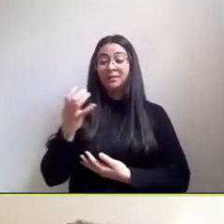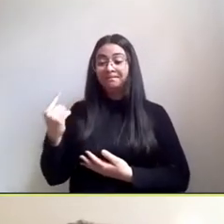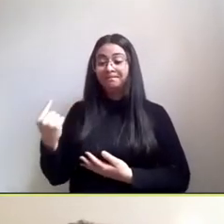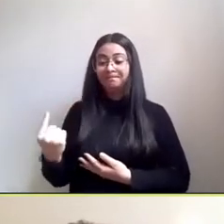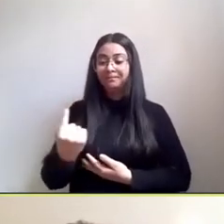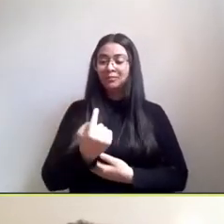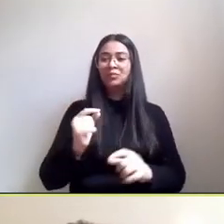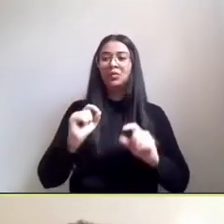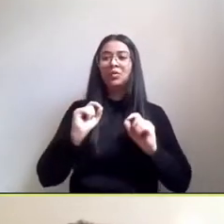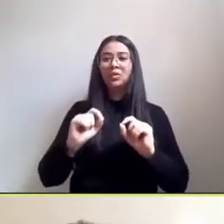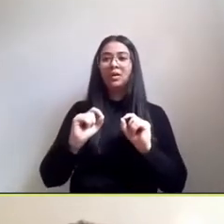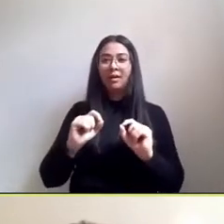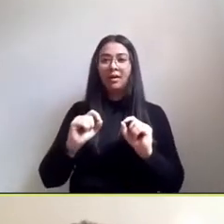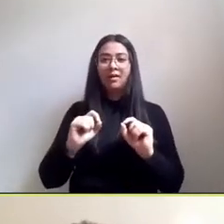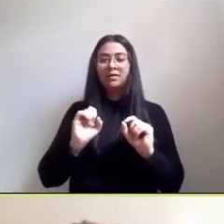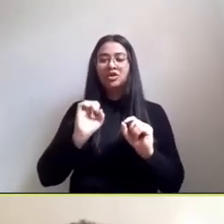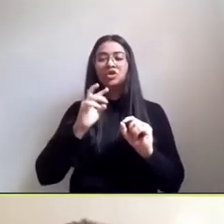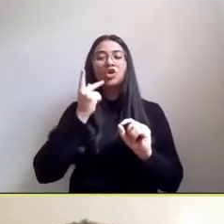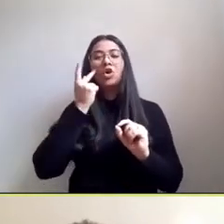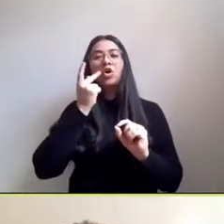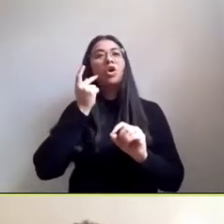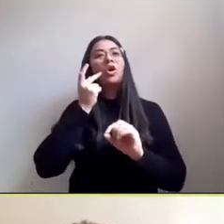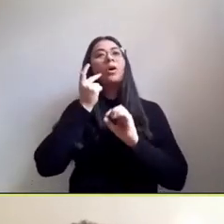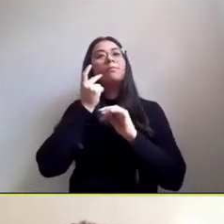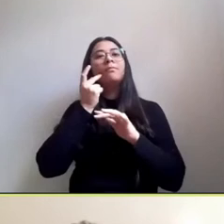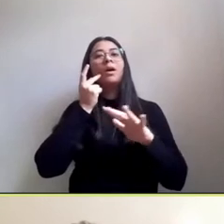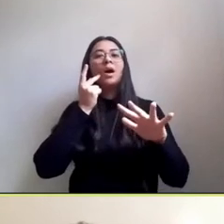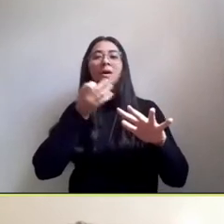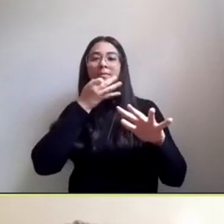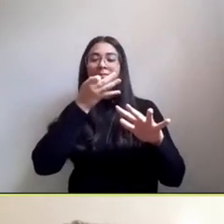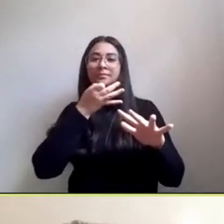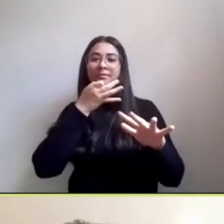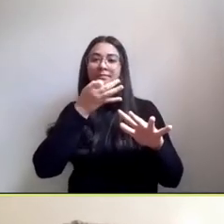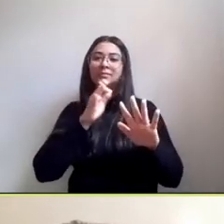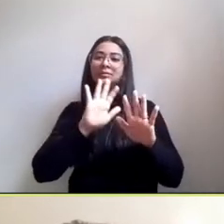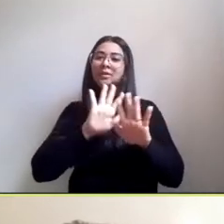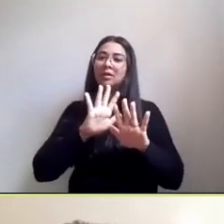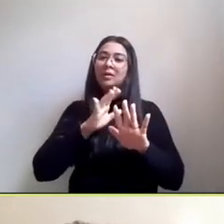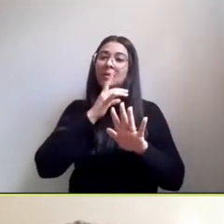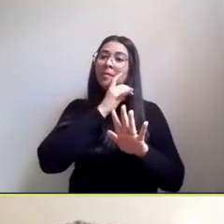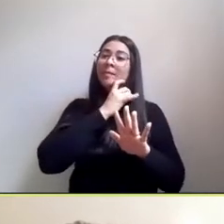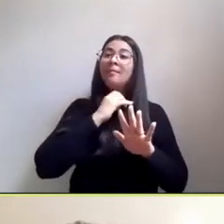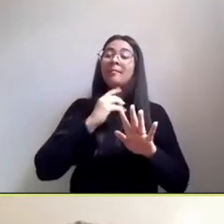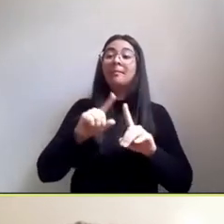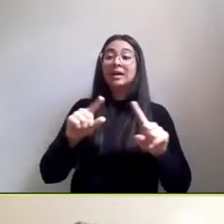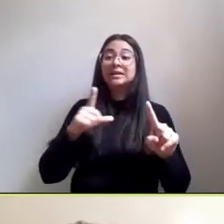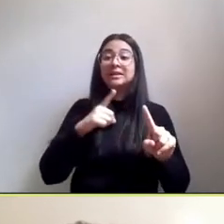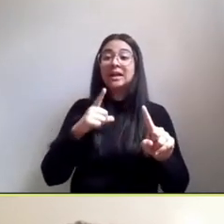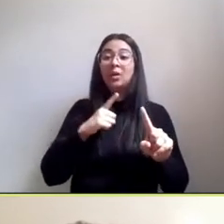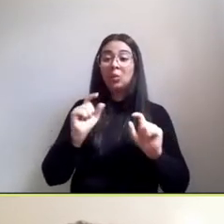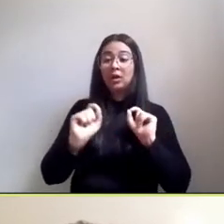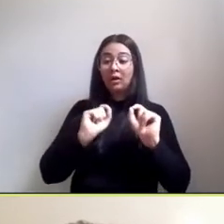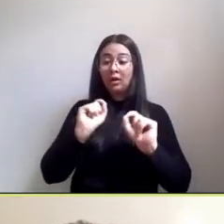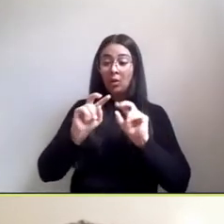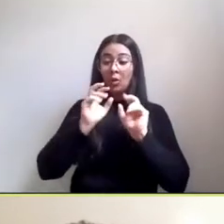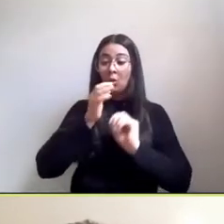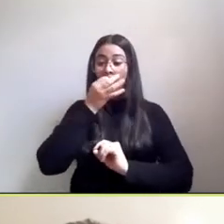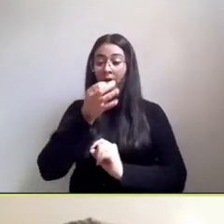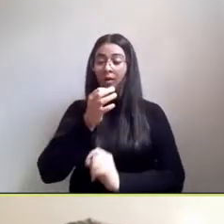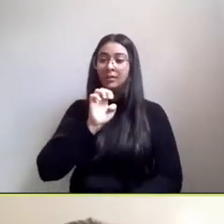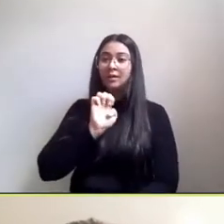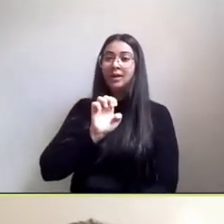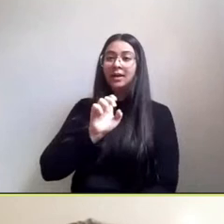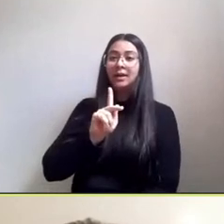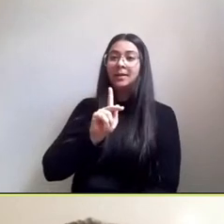apenas uma dimensão política mas tem também a dimensão epistemológica que é a coisa do conhecimento